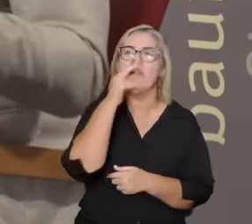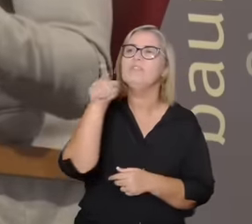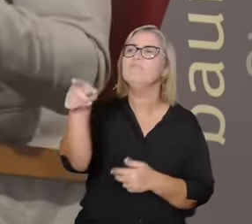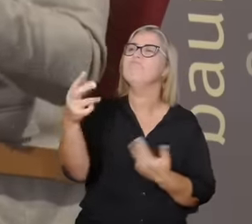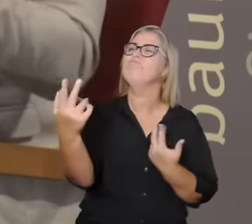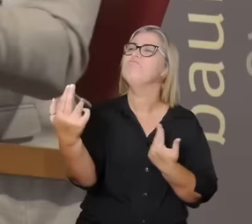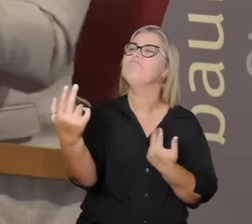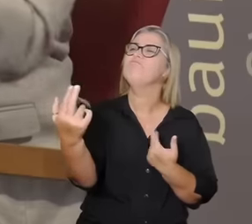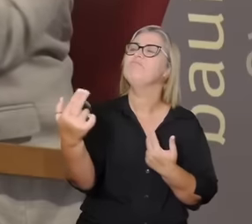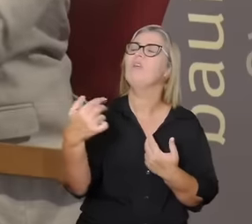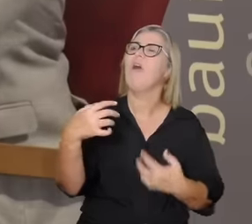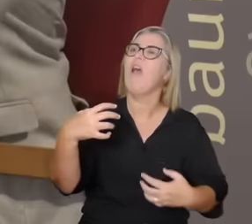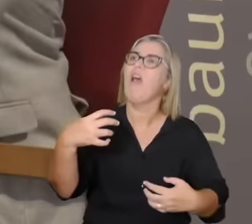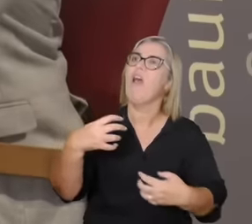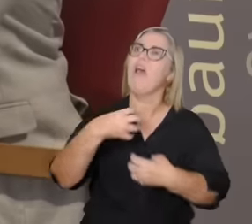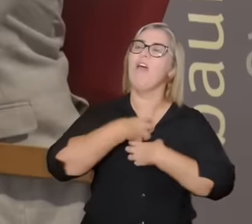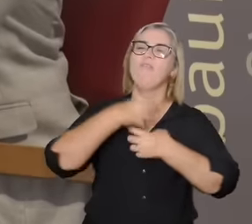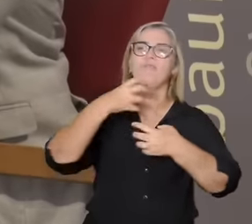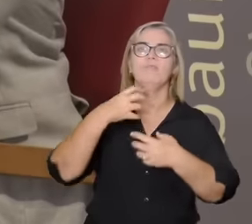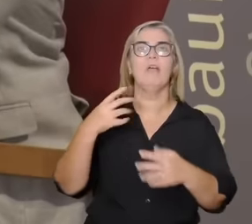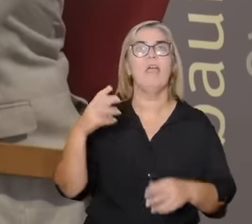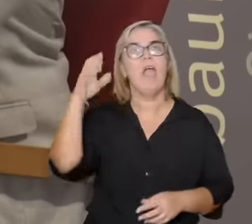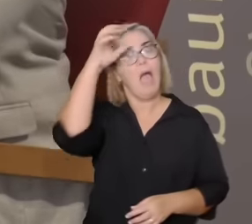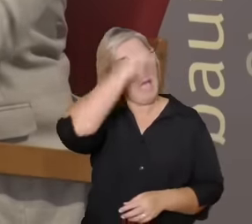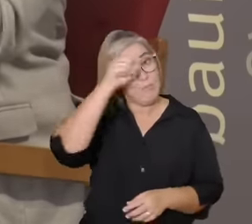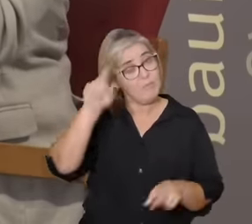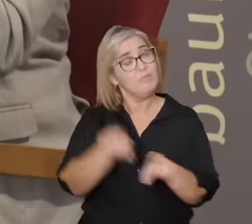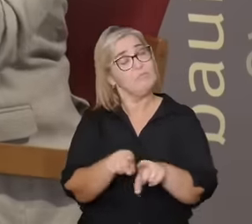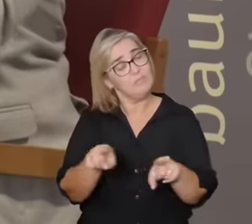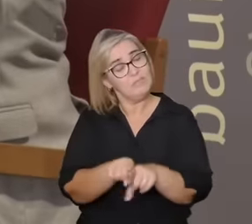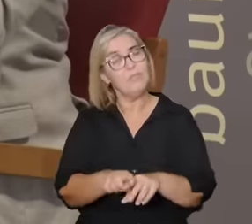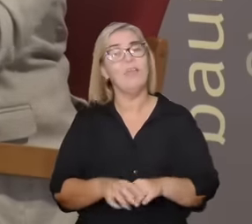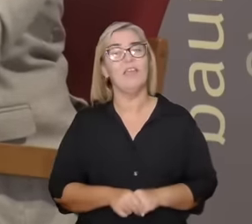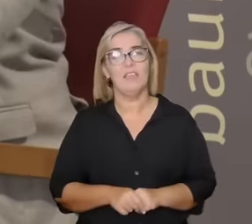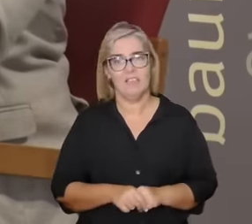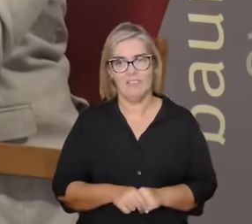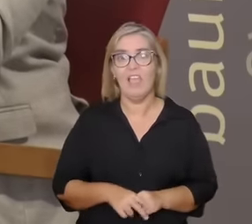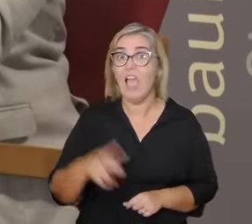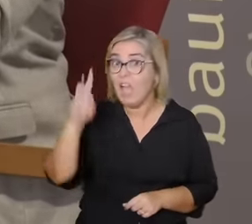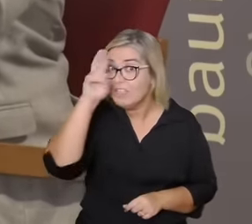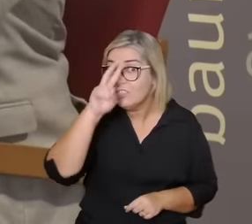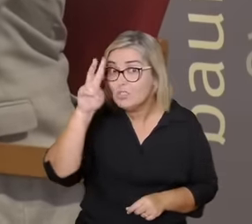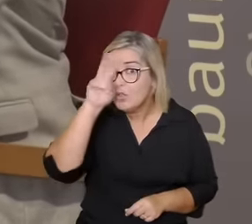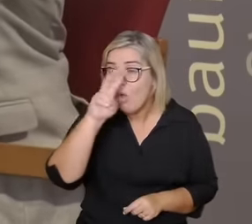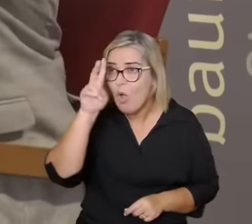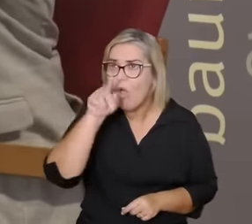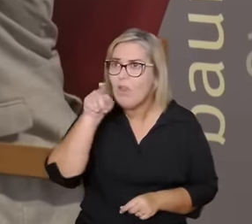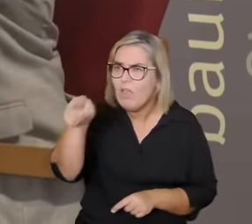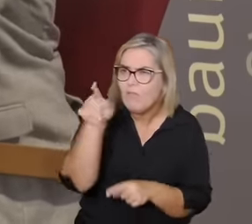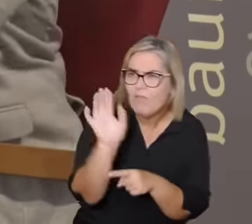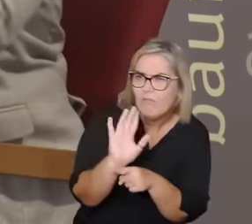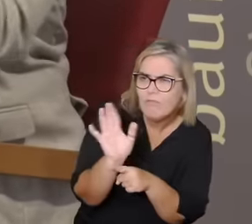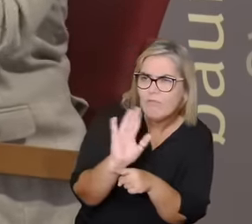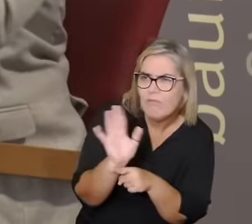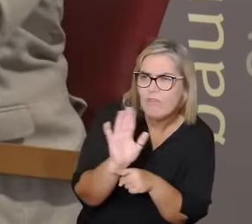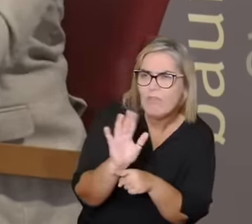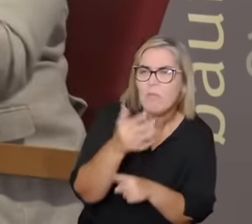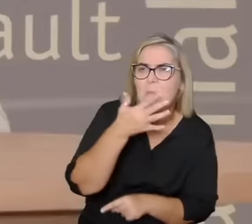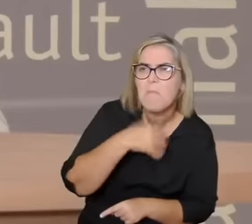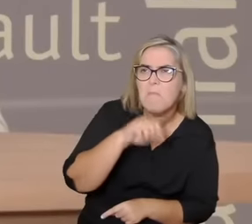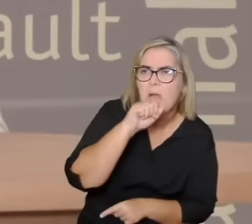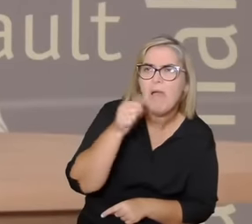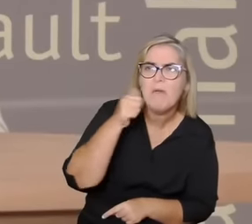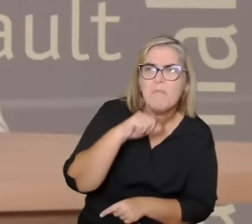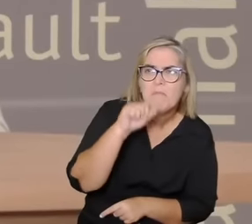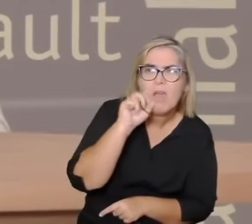personagem isso é uma forma de aprender também as histórias que as famílias contam a gente vê como o pai como a mãe